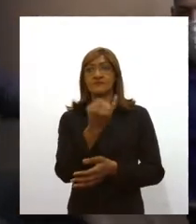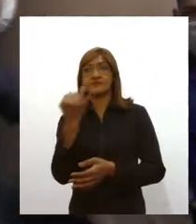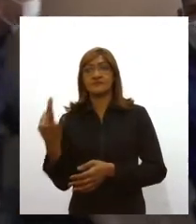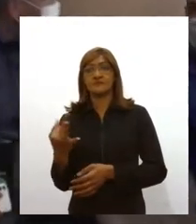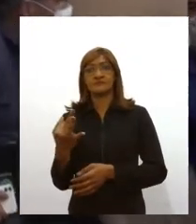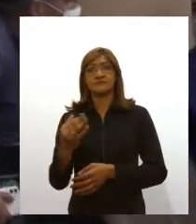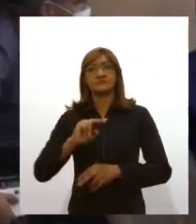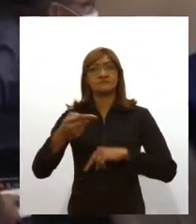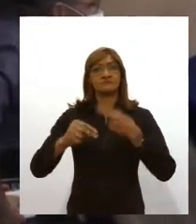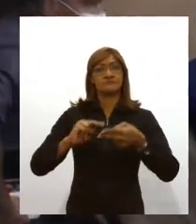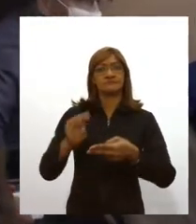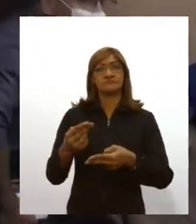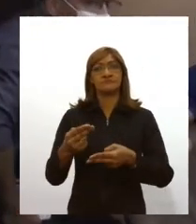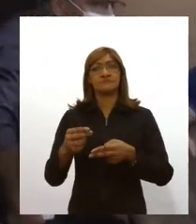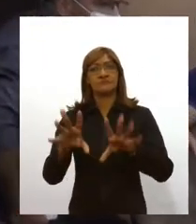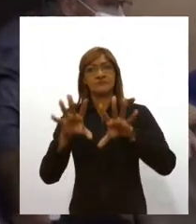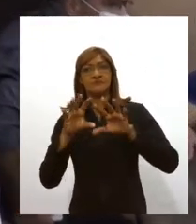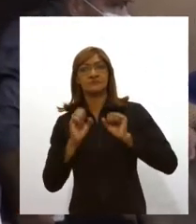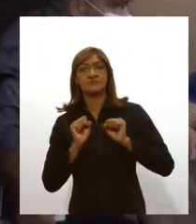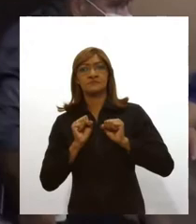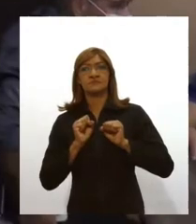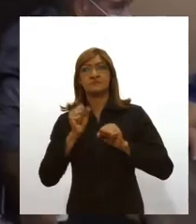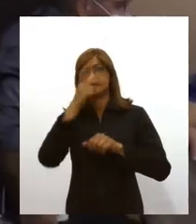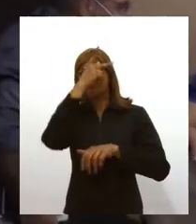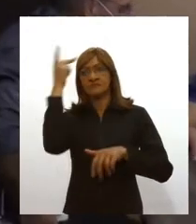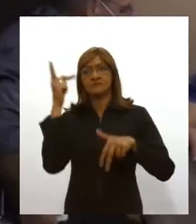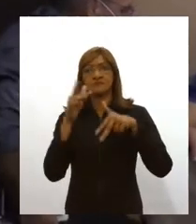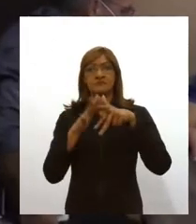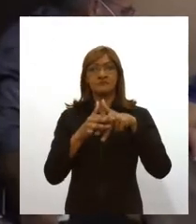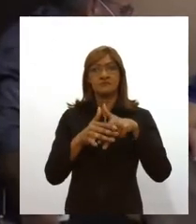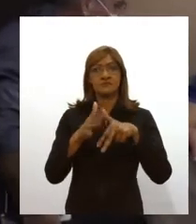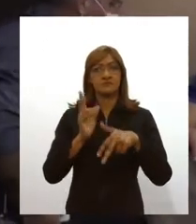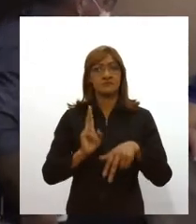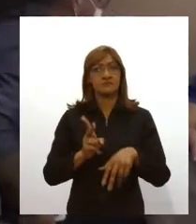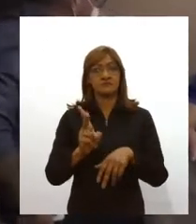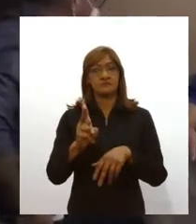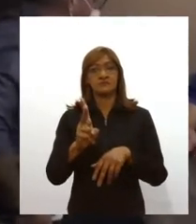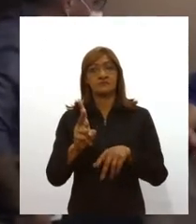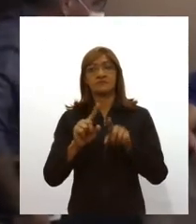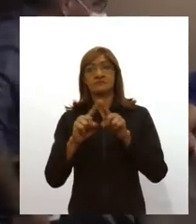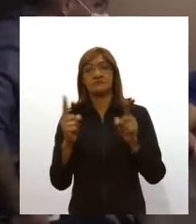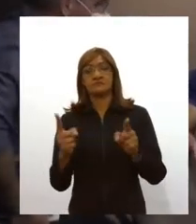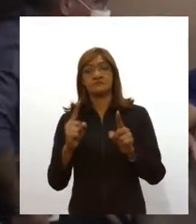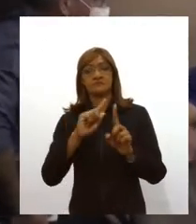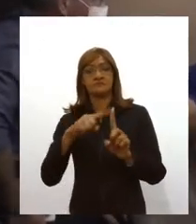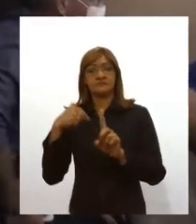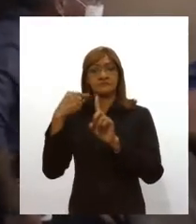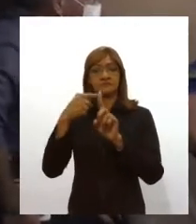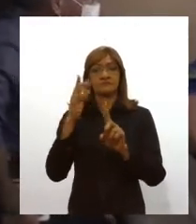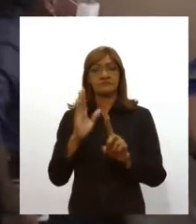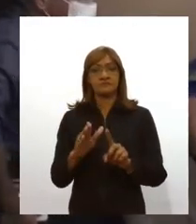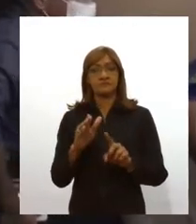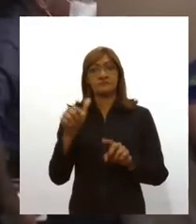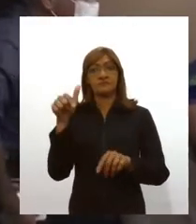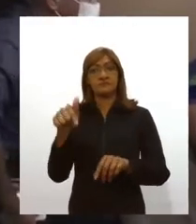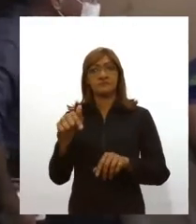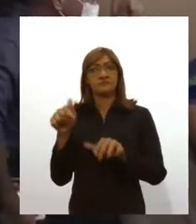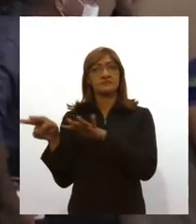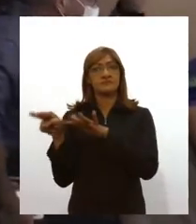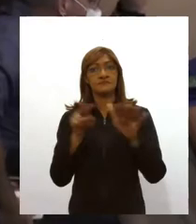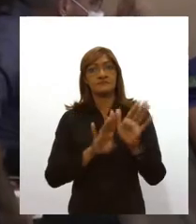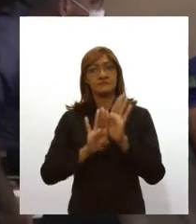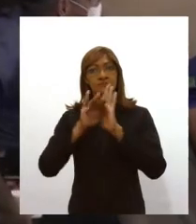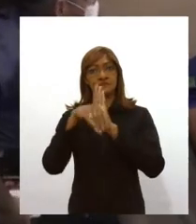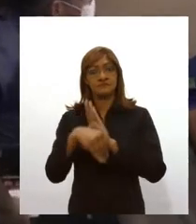novos, internações. Os números foram altamente positivos. Vimos de sete semanas seguidas de queda. O que